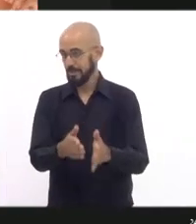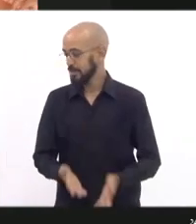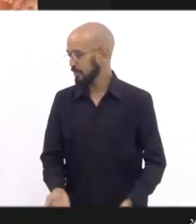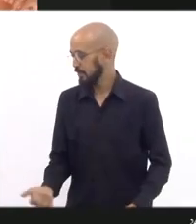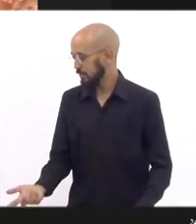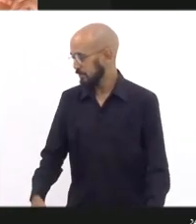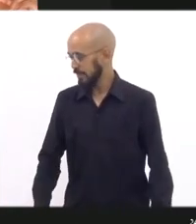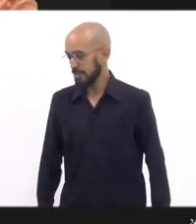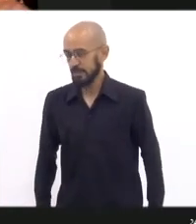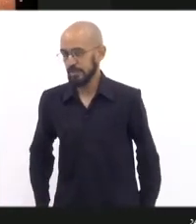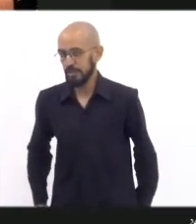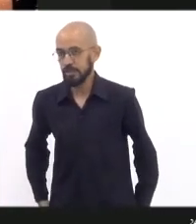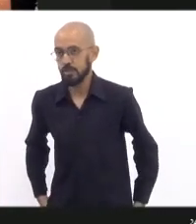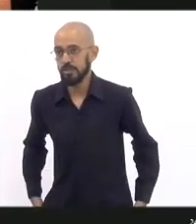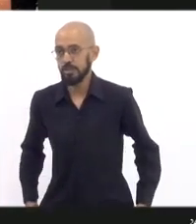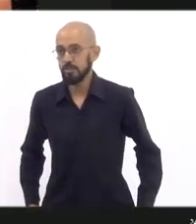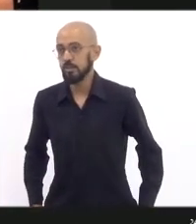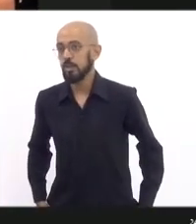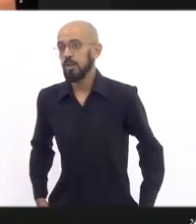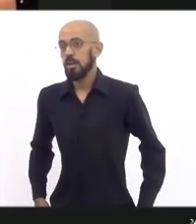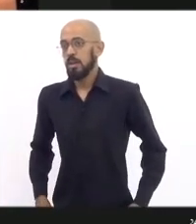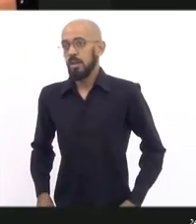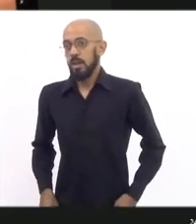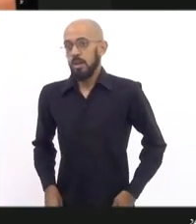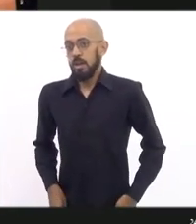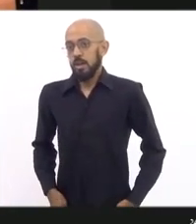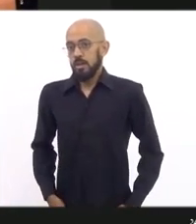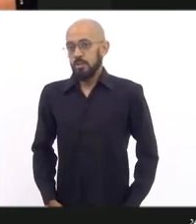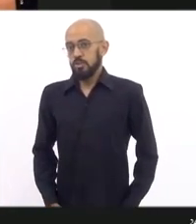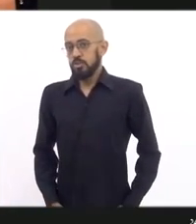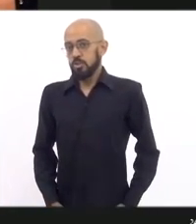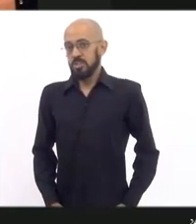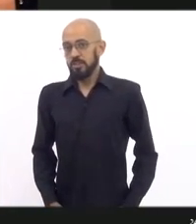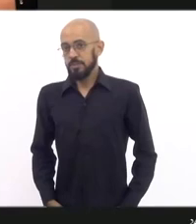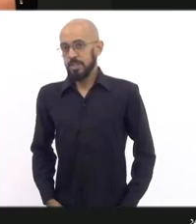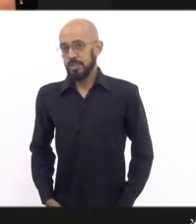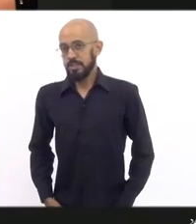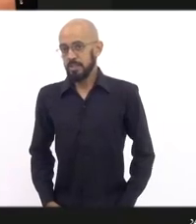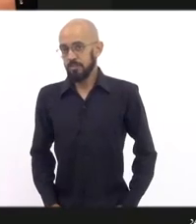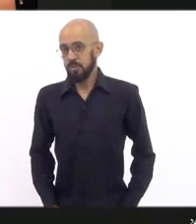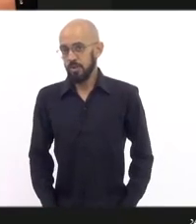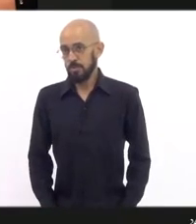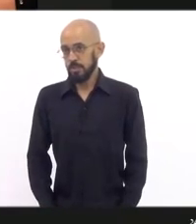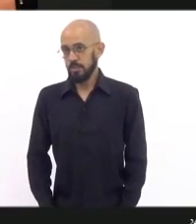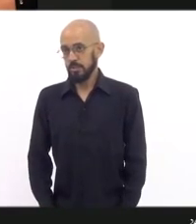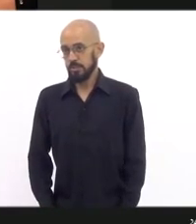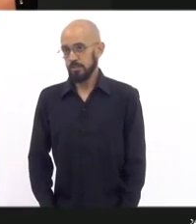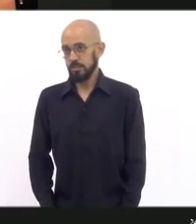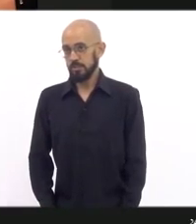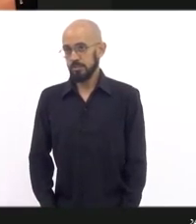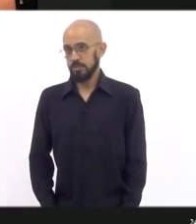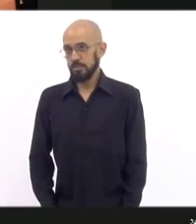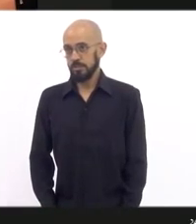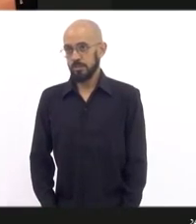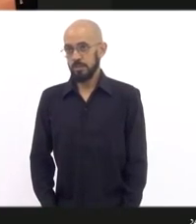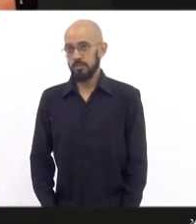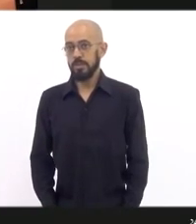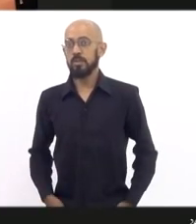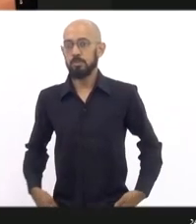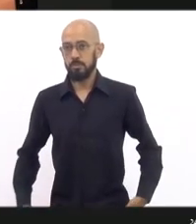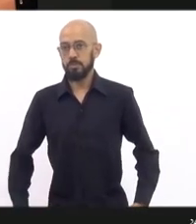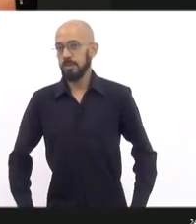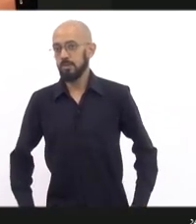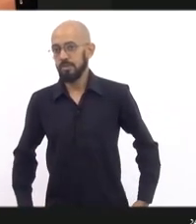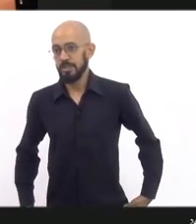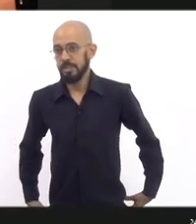doutora Eliane do MPRJ, está sempre presente conosco, bem, então vamos formalmente dar início